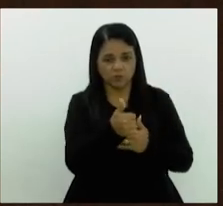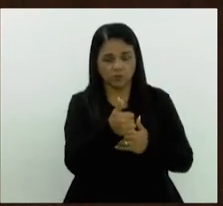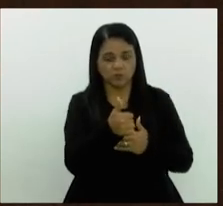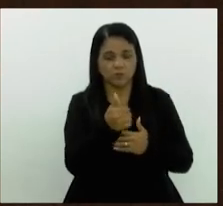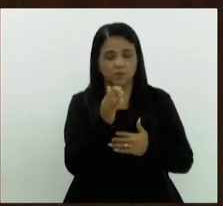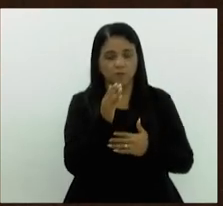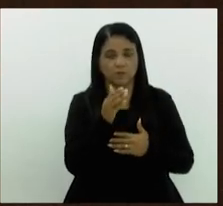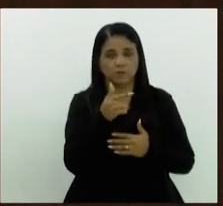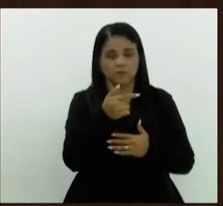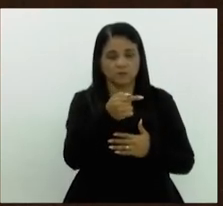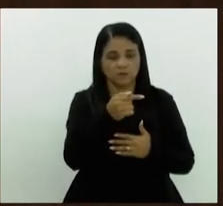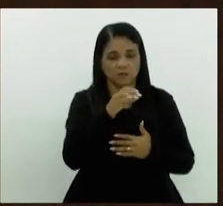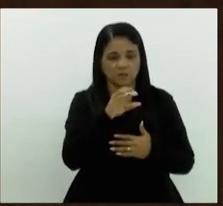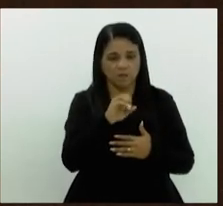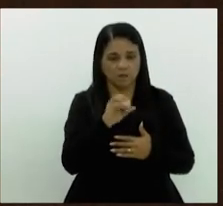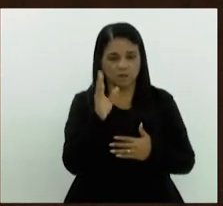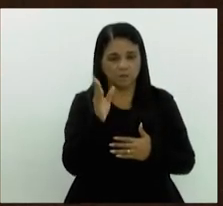23.